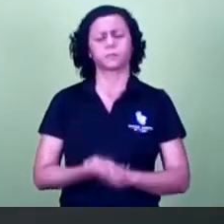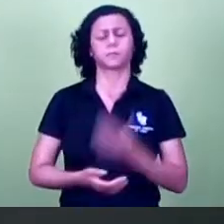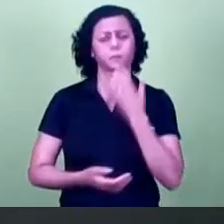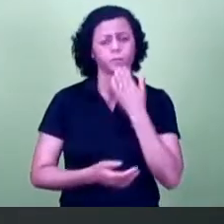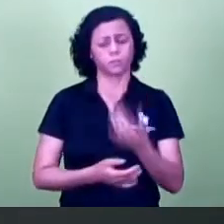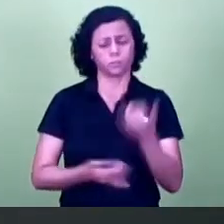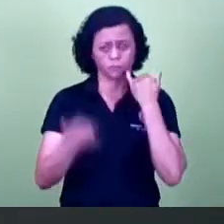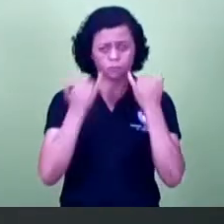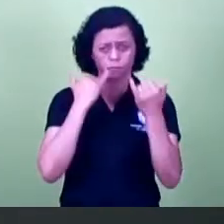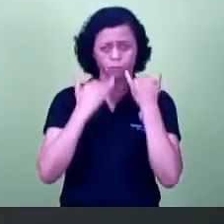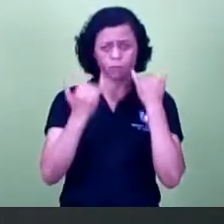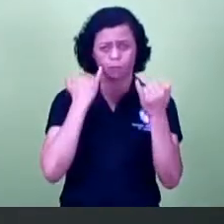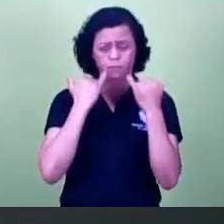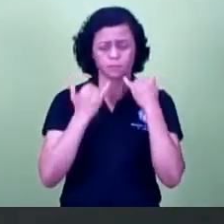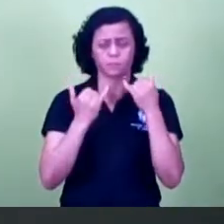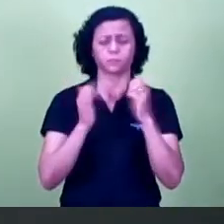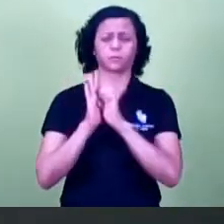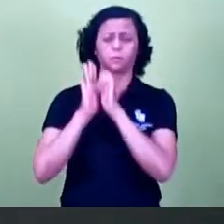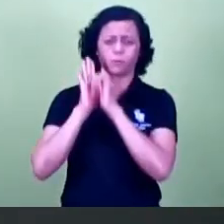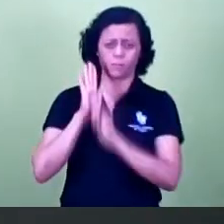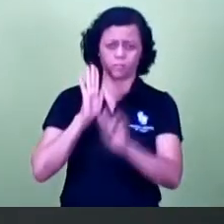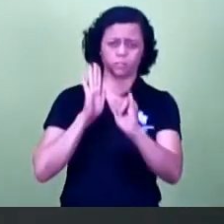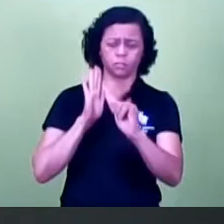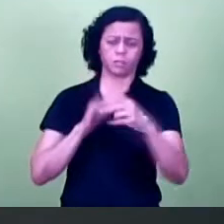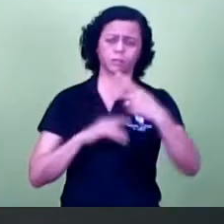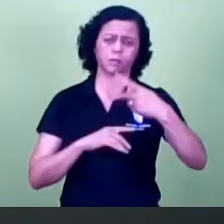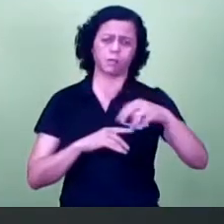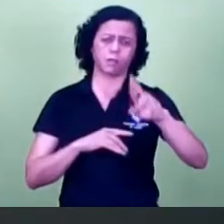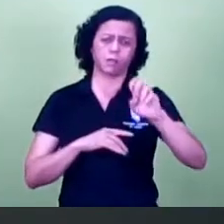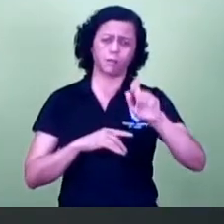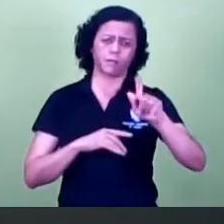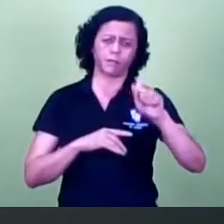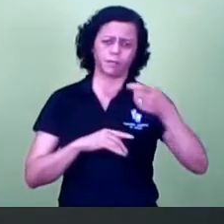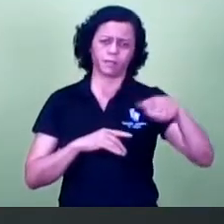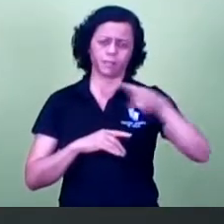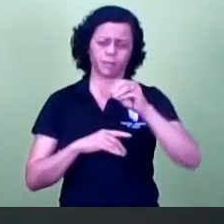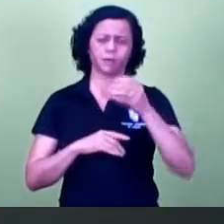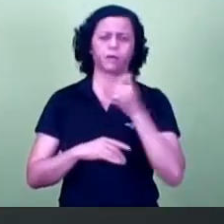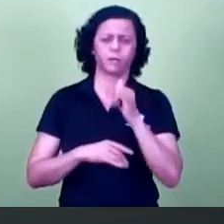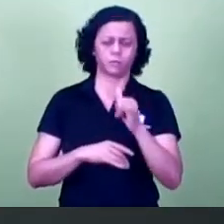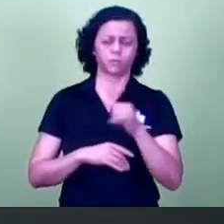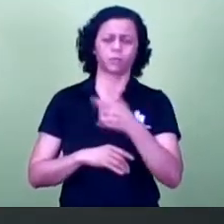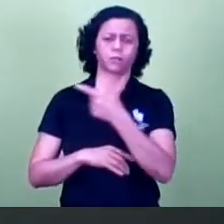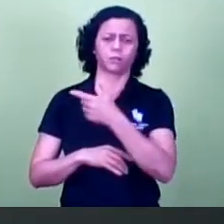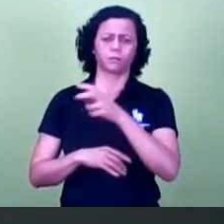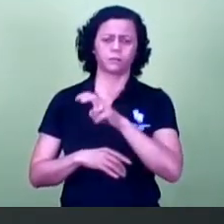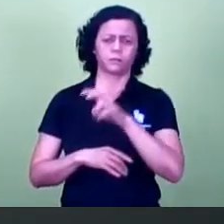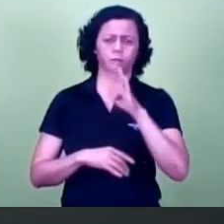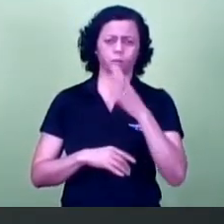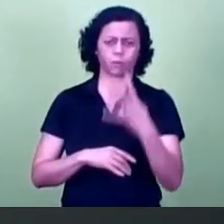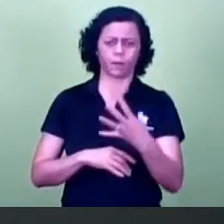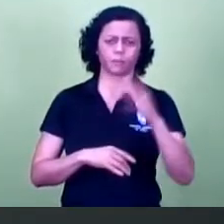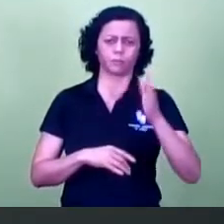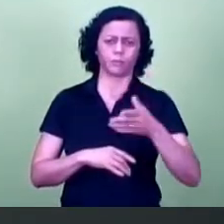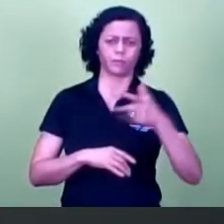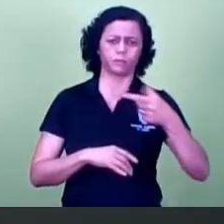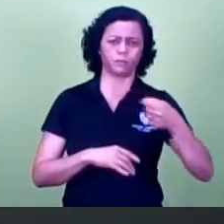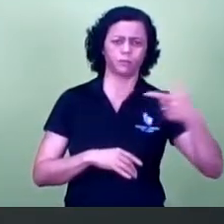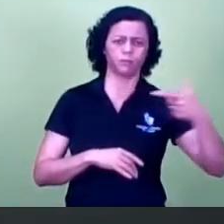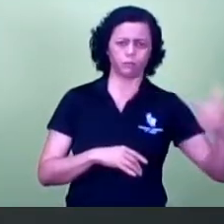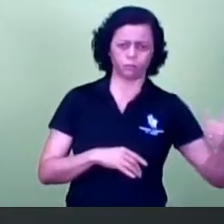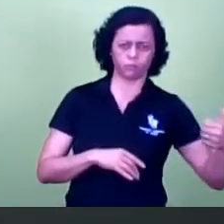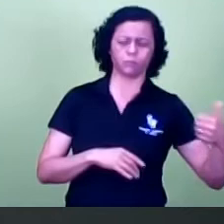informações sobre o edital do pregão eletrônico, 254-2021, Secretaria de Saúde.